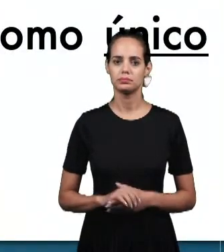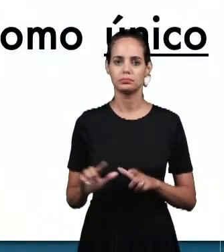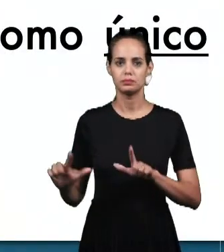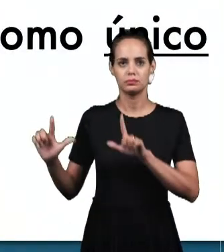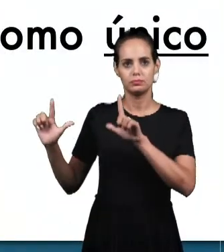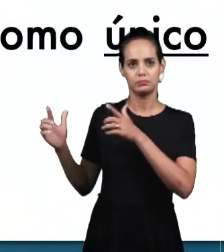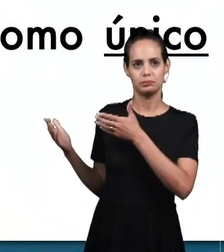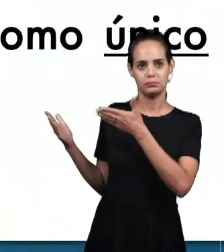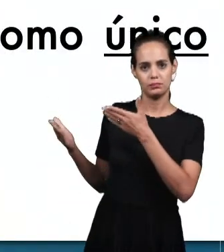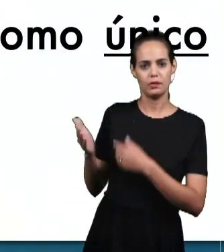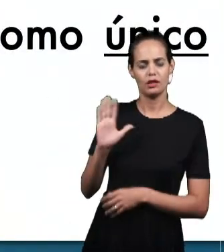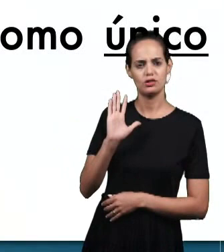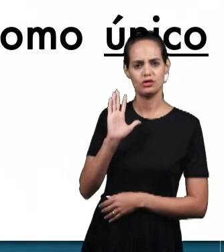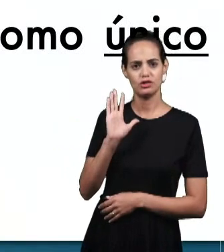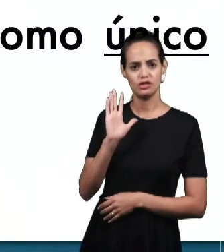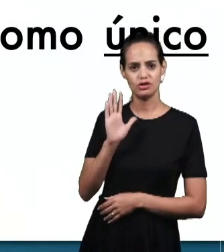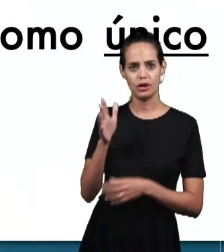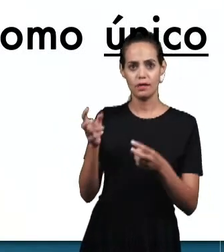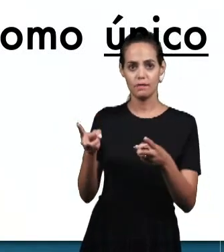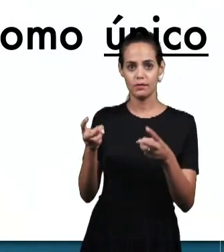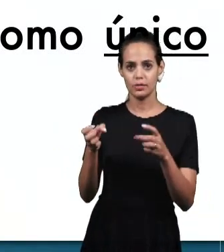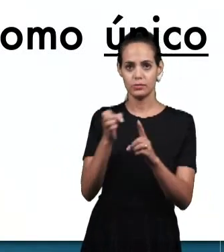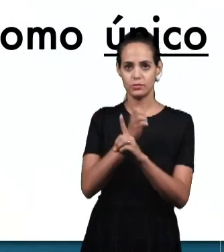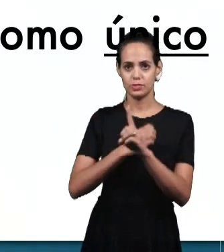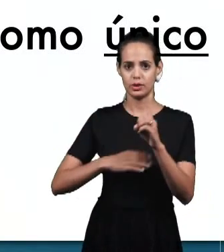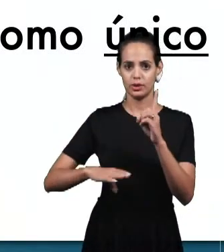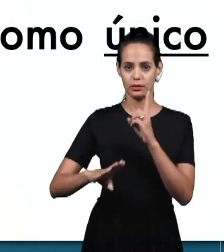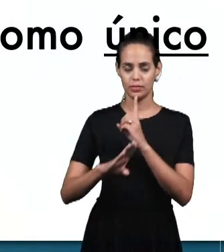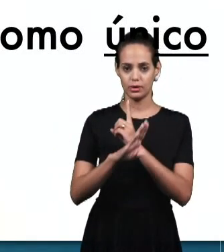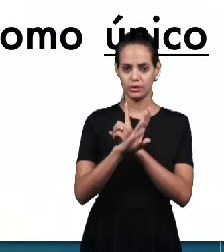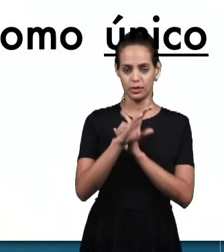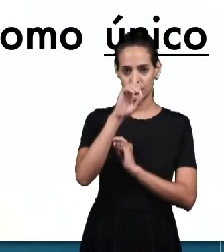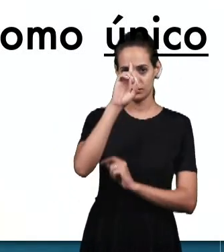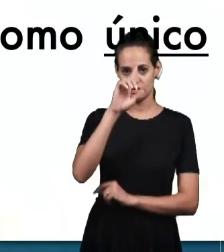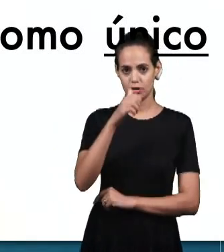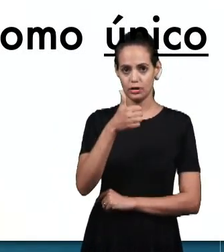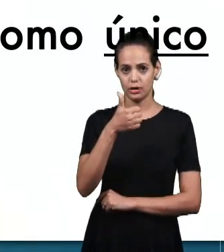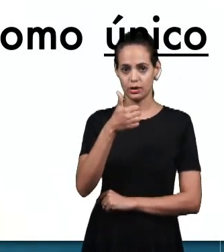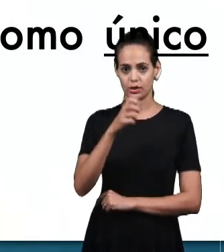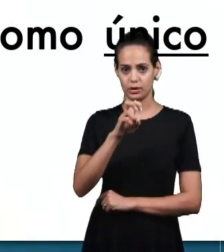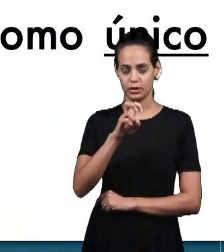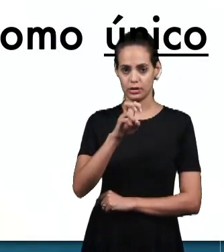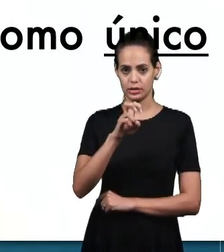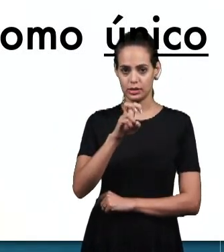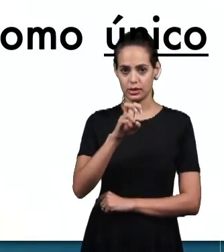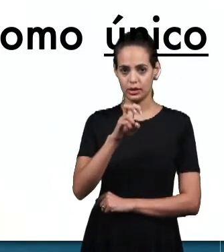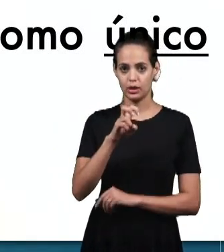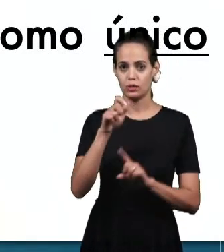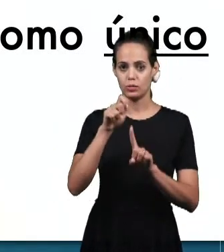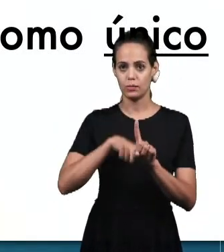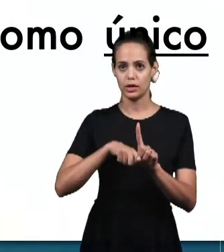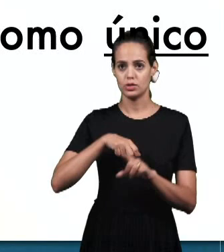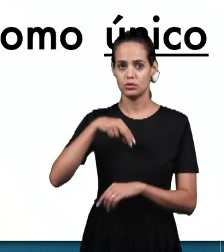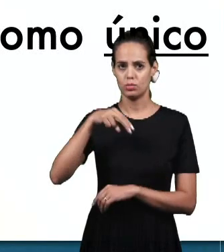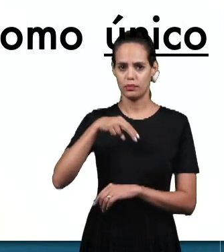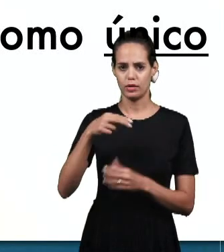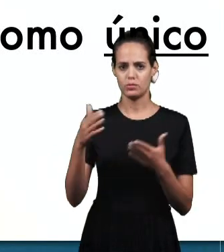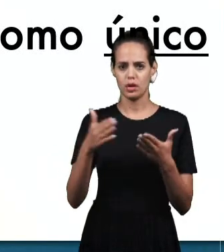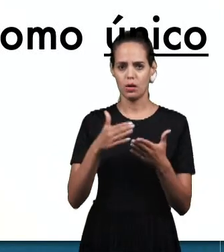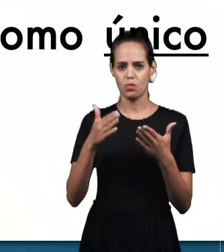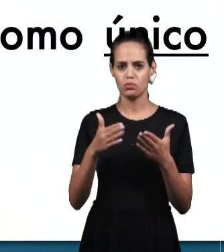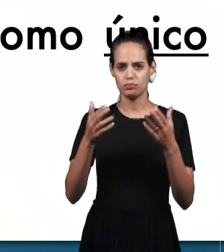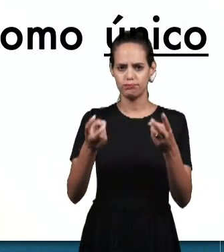na escola bíblica dominical do dia 15 e 11 Alguns destaques de valores que estão à